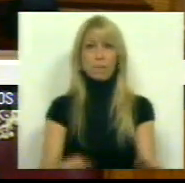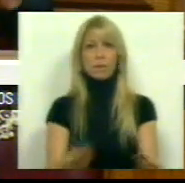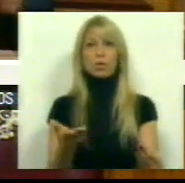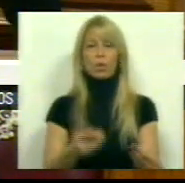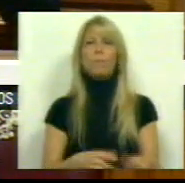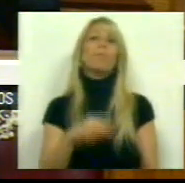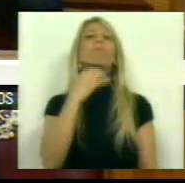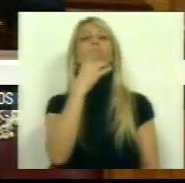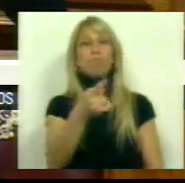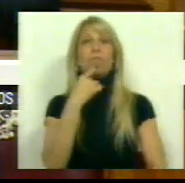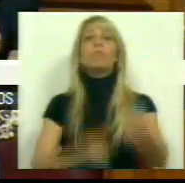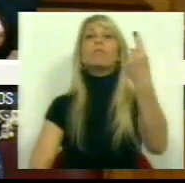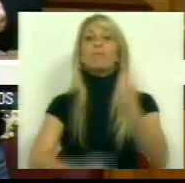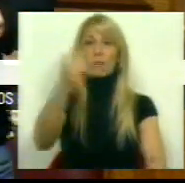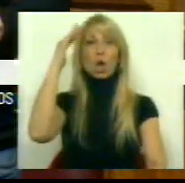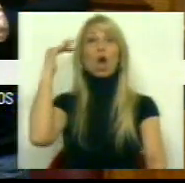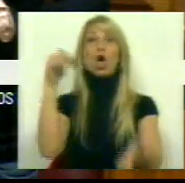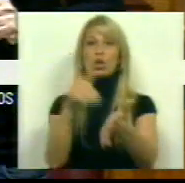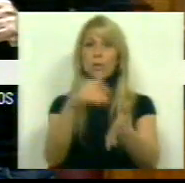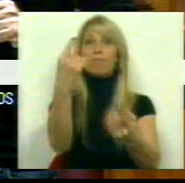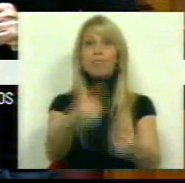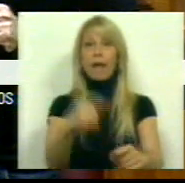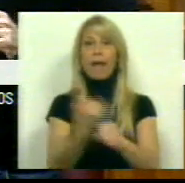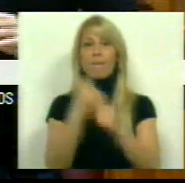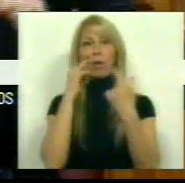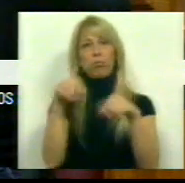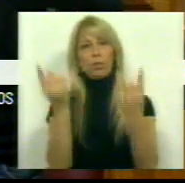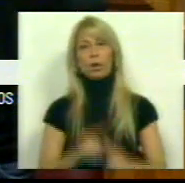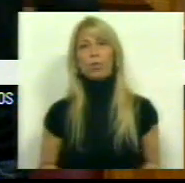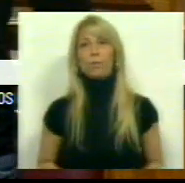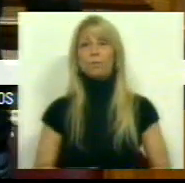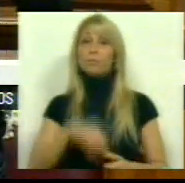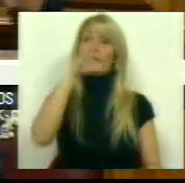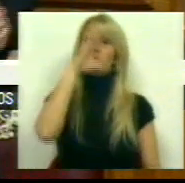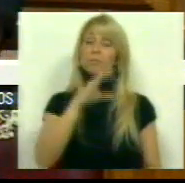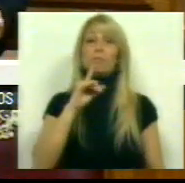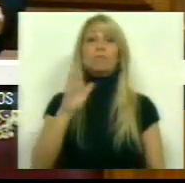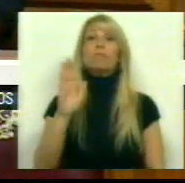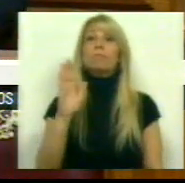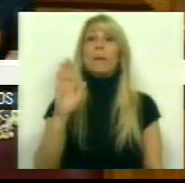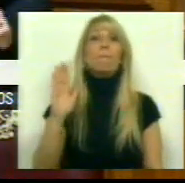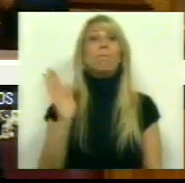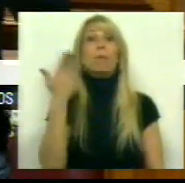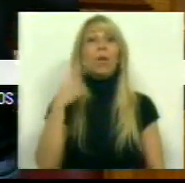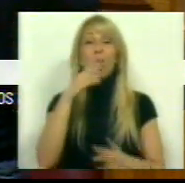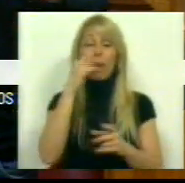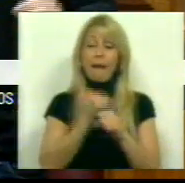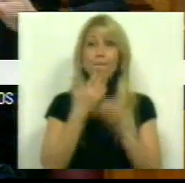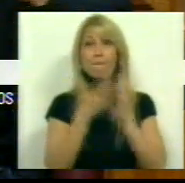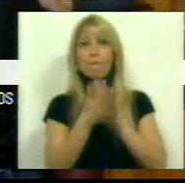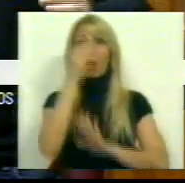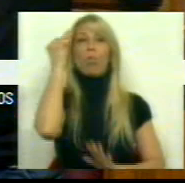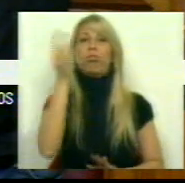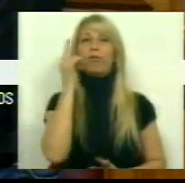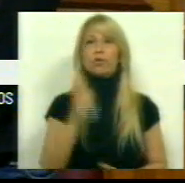anunciou e denunciou os efeitos que isso iria ter no emprego público. O Governo, e nomeadamente no emprego de professores, o Governo,